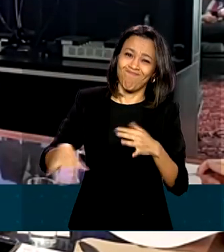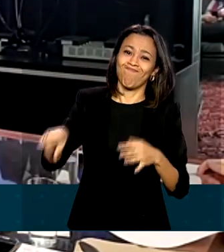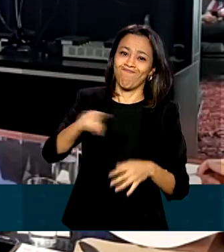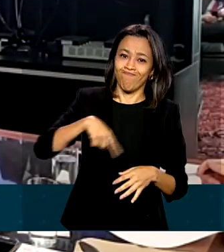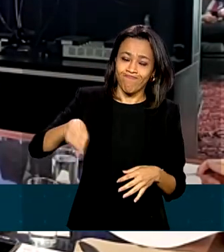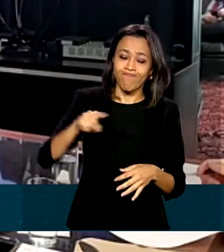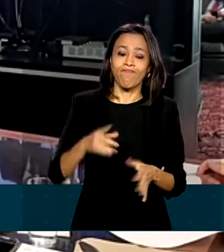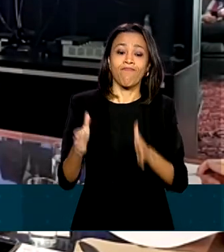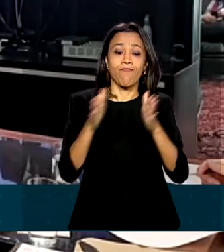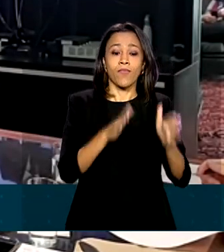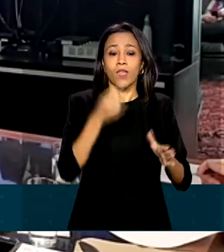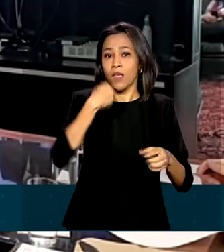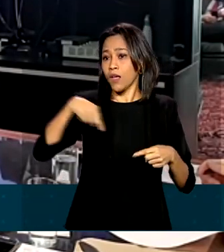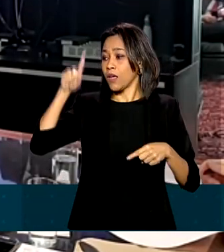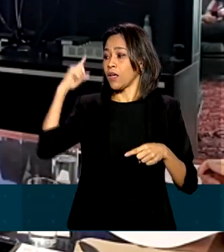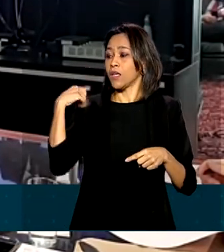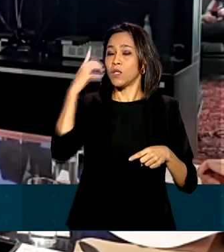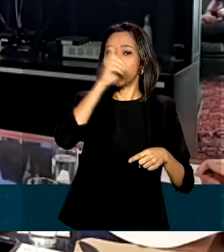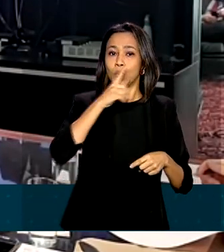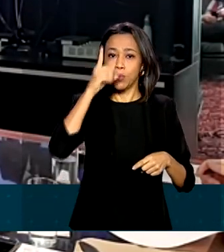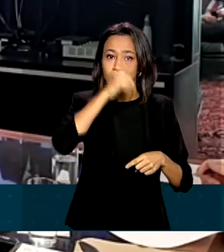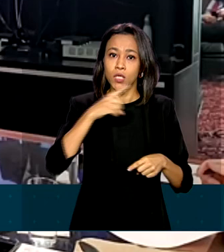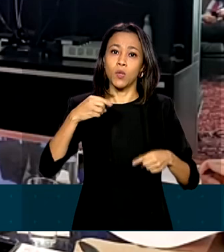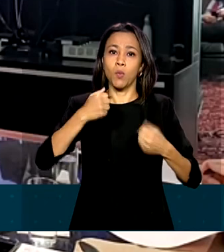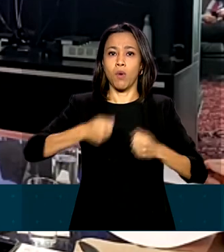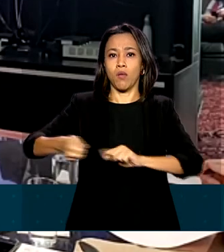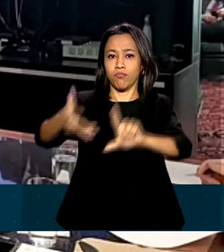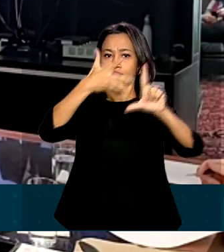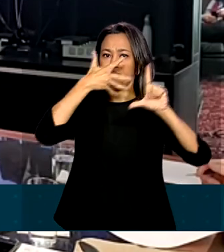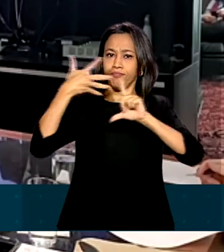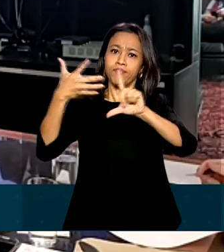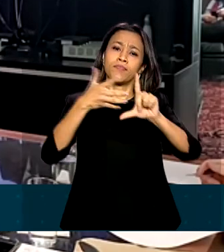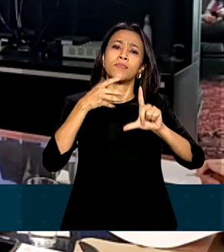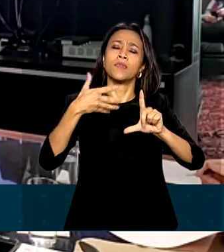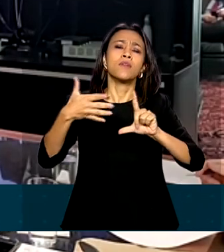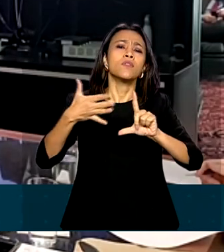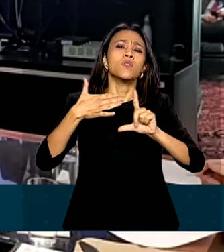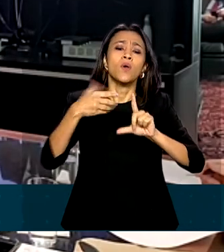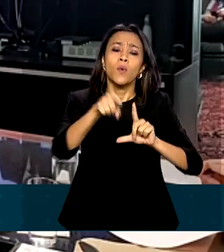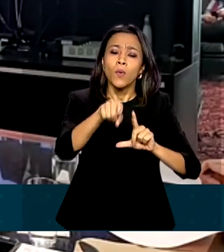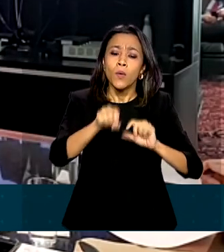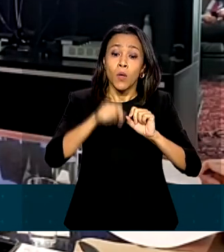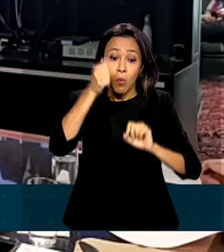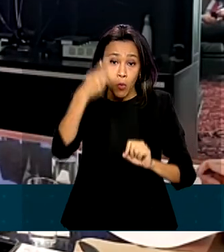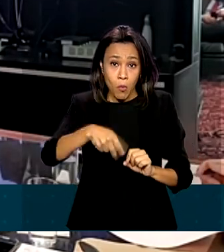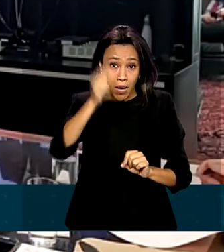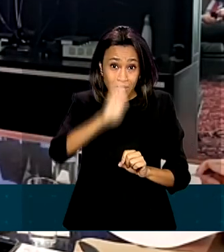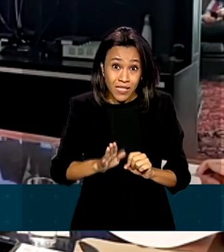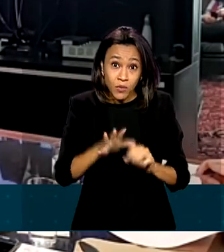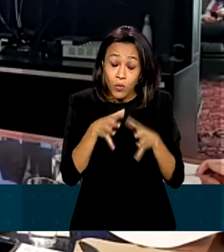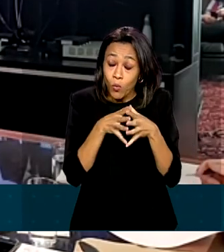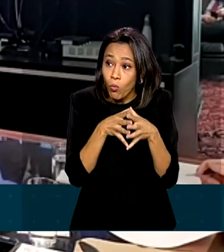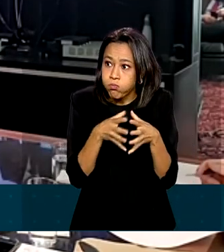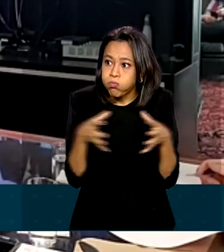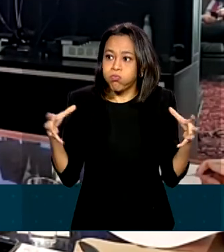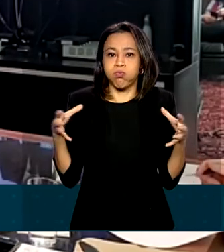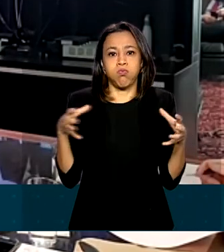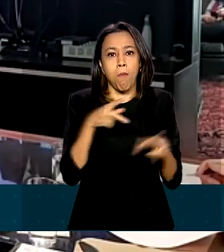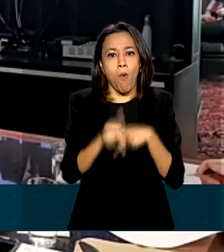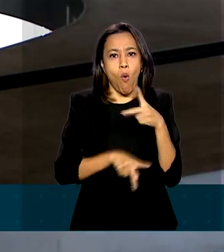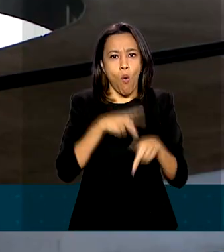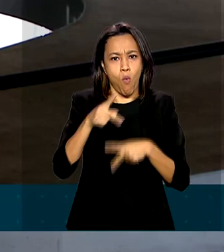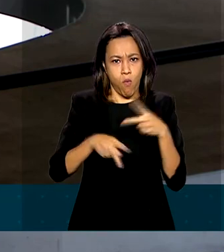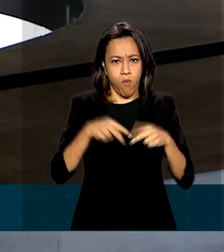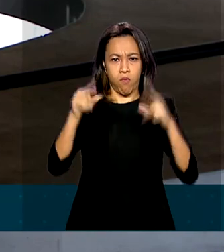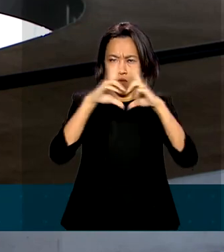videoconferência promovida pela ONU, o presidente Jair Bolsonaro disse que o Brasil abriga a maior comunidade libanesa fora do